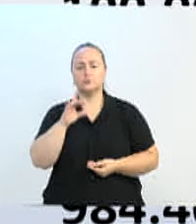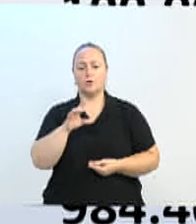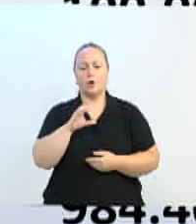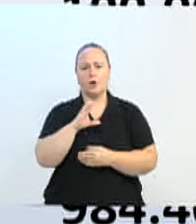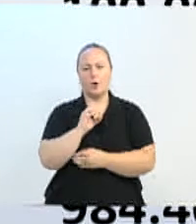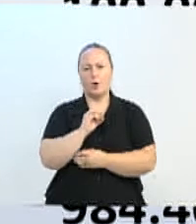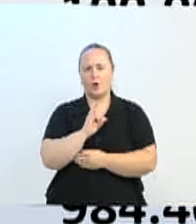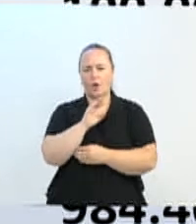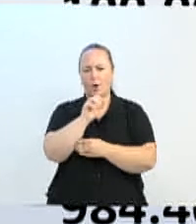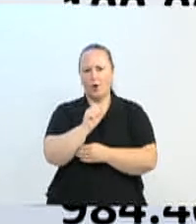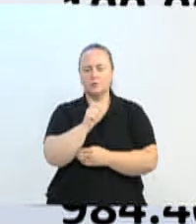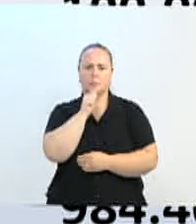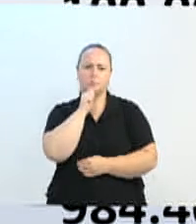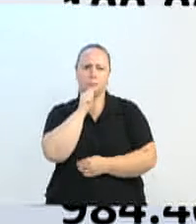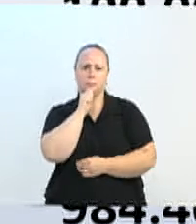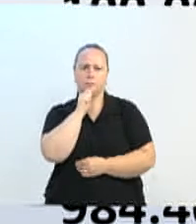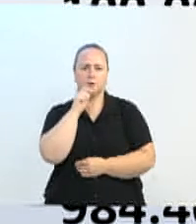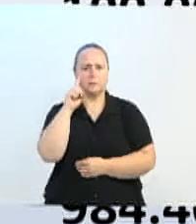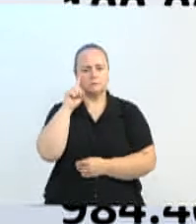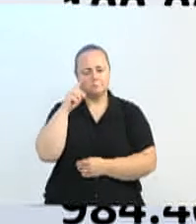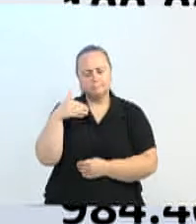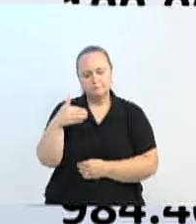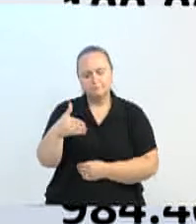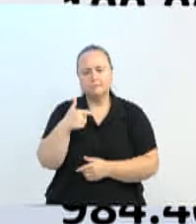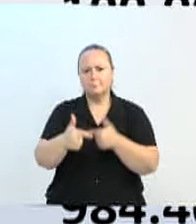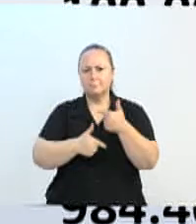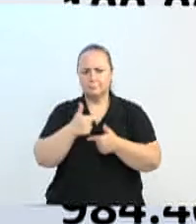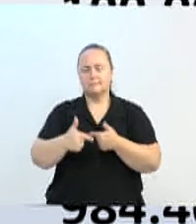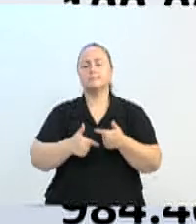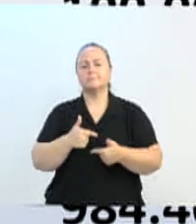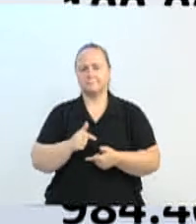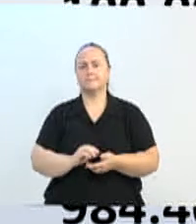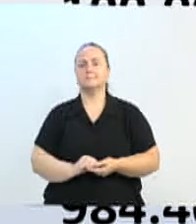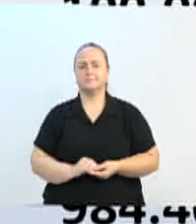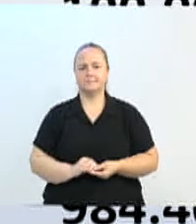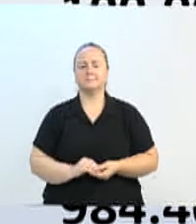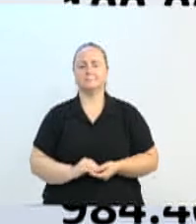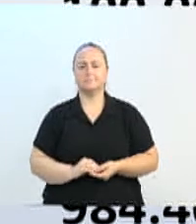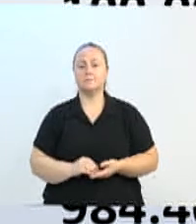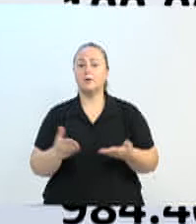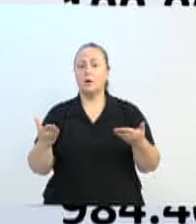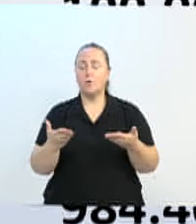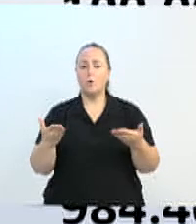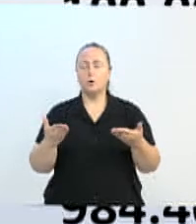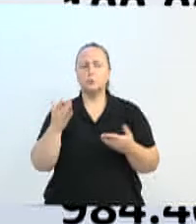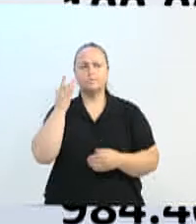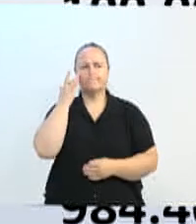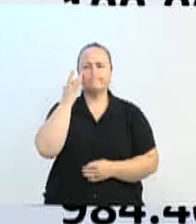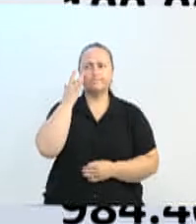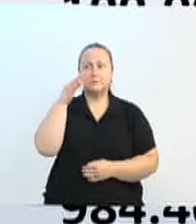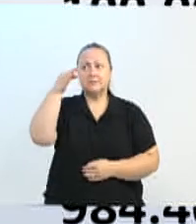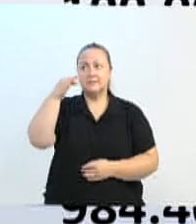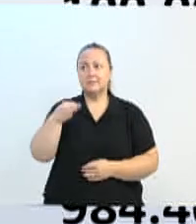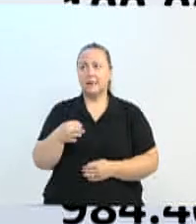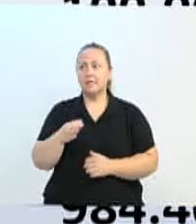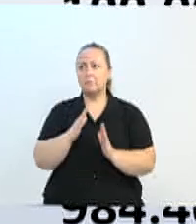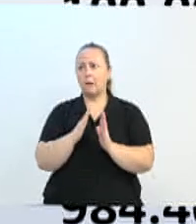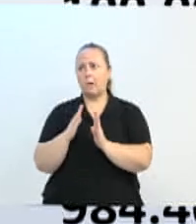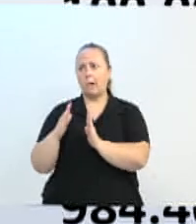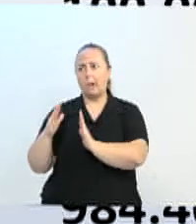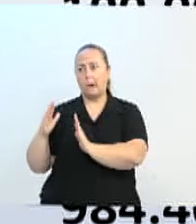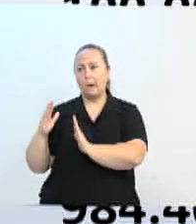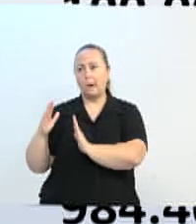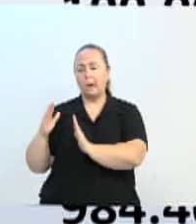a dia. Então, temos hoje uma quantidade, e agora não vou saber aquele número lá, porque me colocaram aqui a